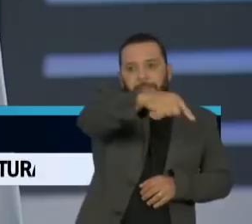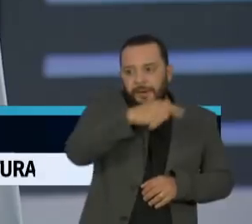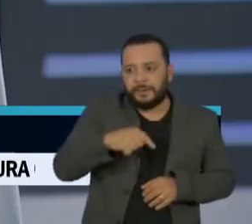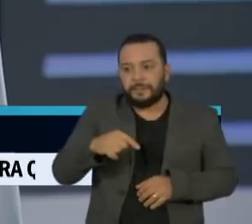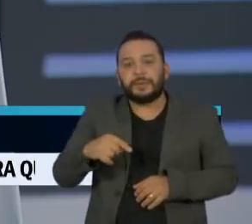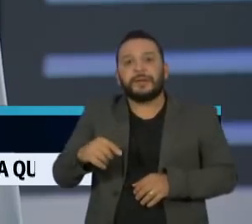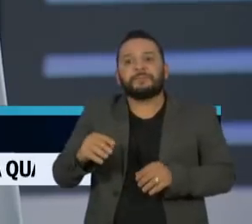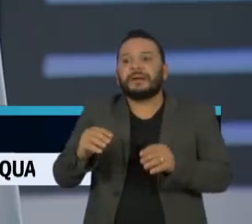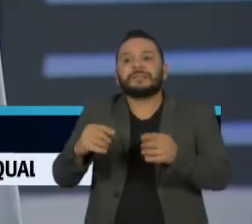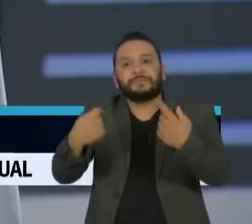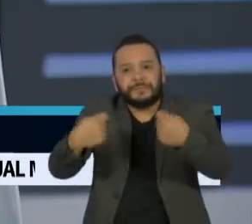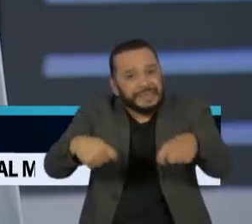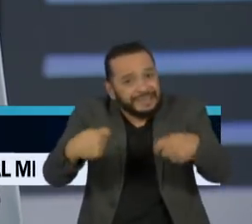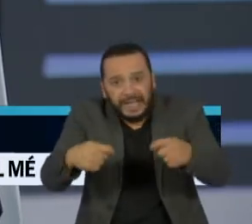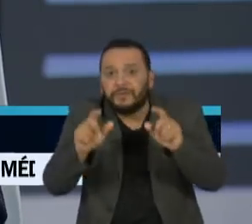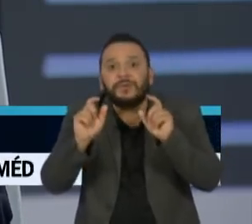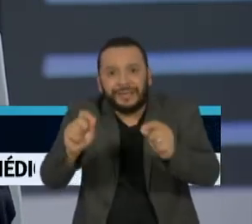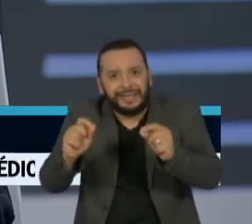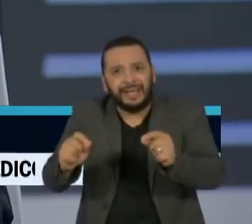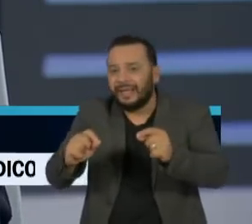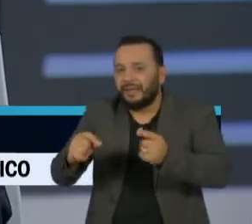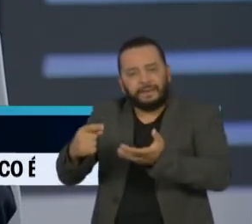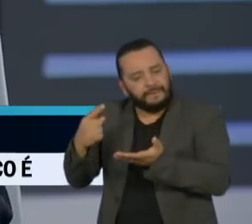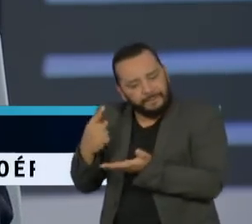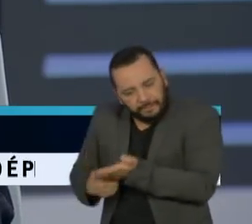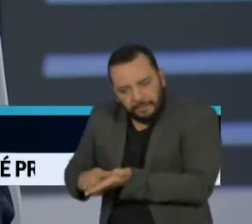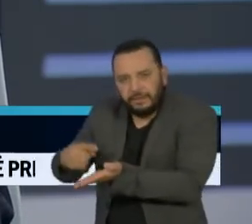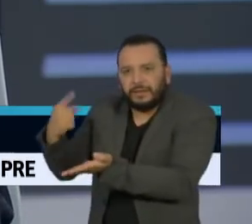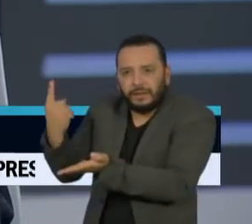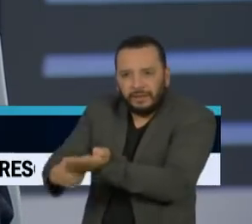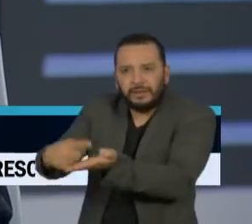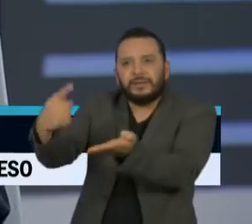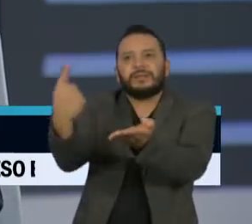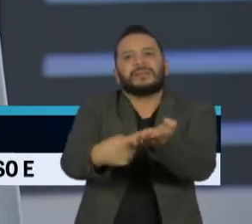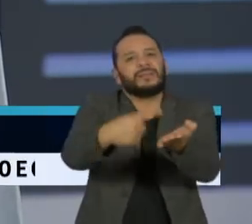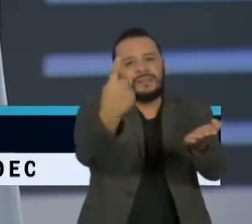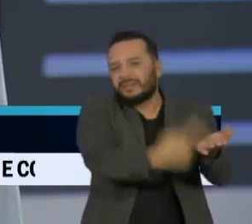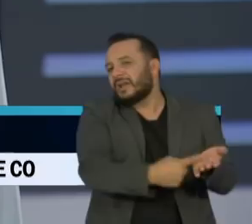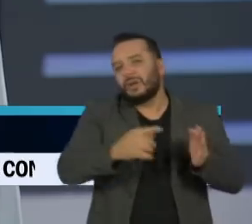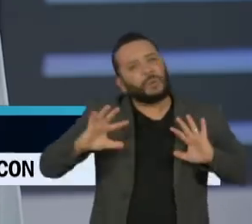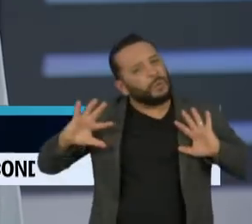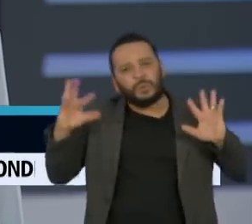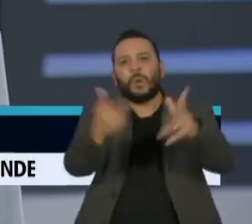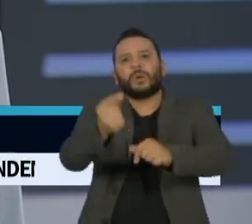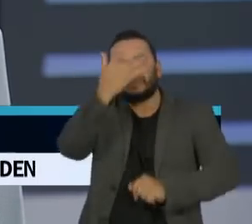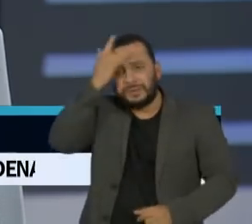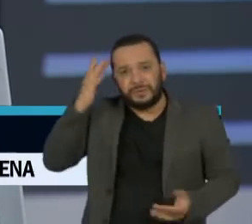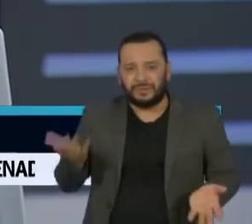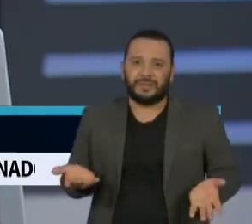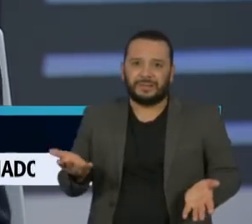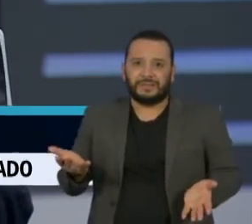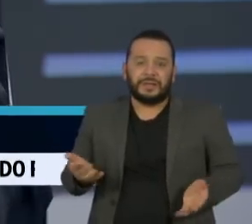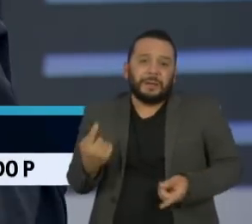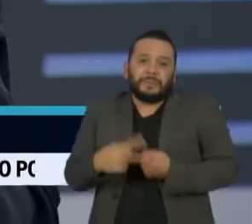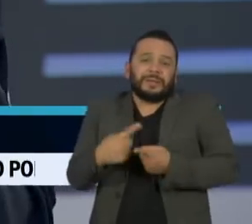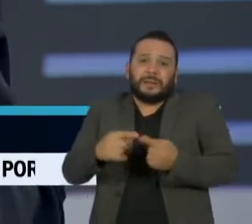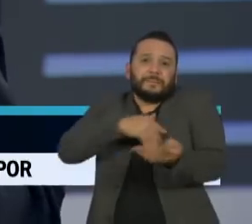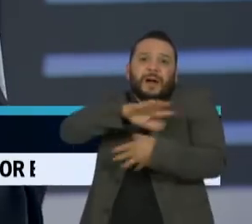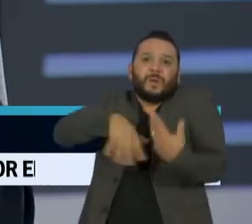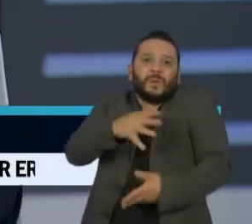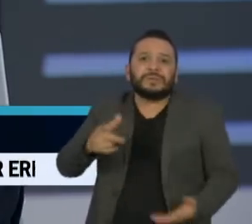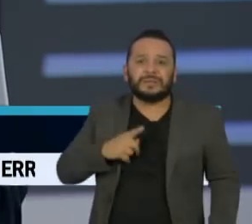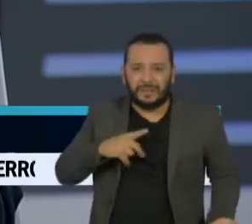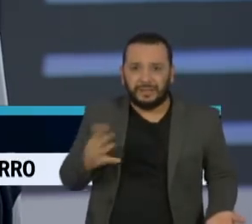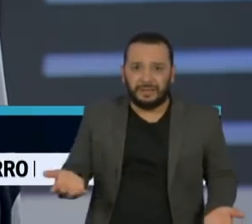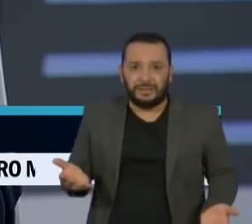descoordenada. Então a gente está repetindo, na região metropolitana de São Paulo, o mesmo discurso da descoordenação que a gente tem entre as políticas,